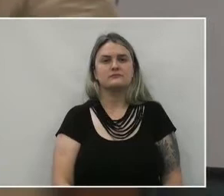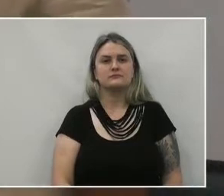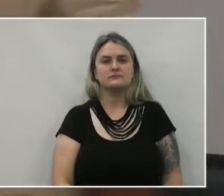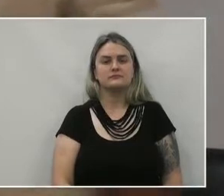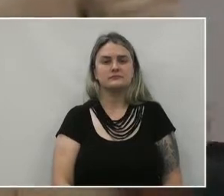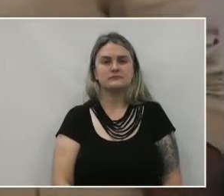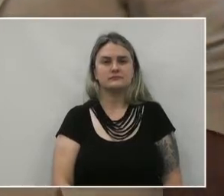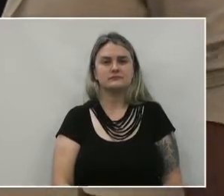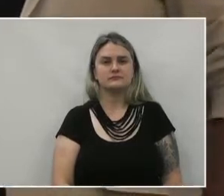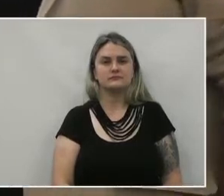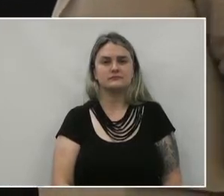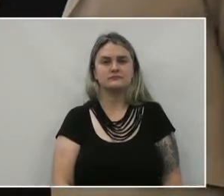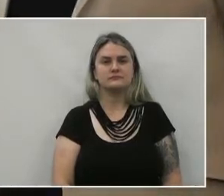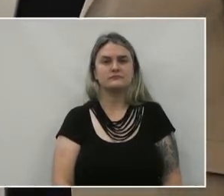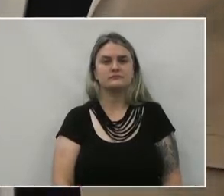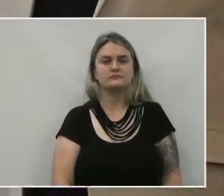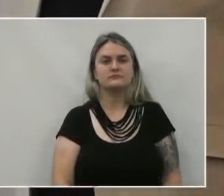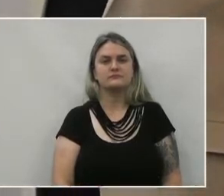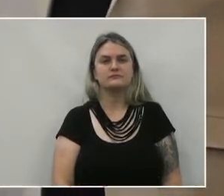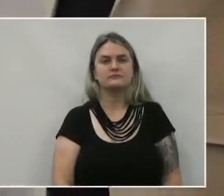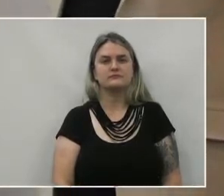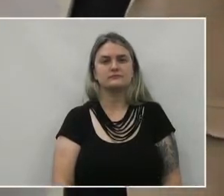Minhaerson, un sonho límpido,